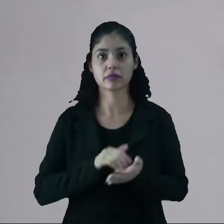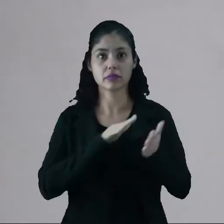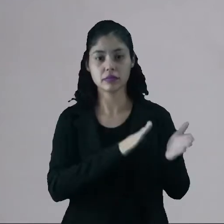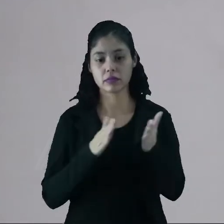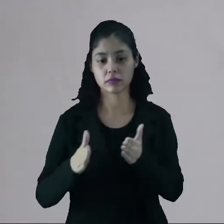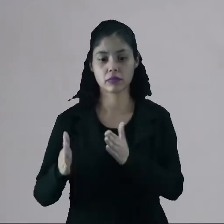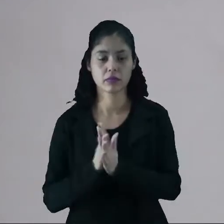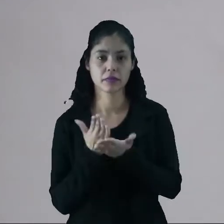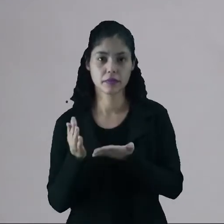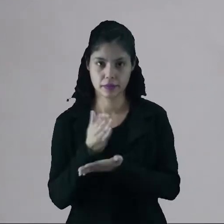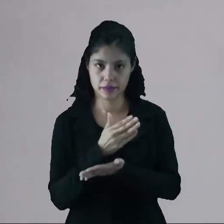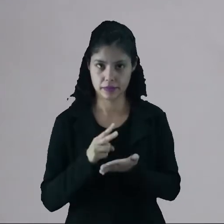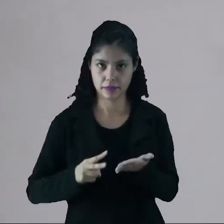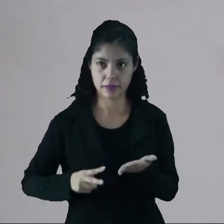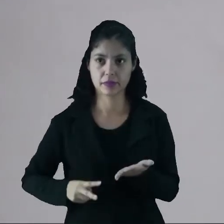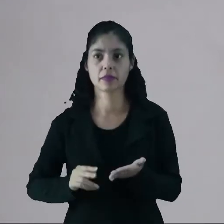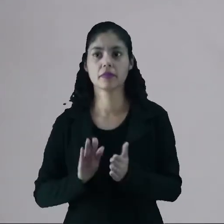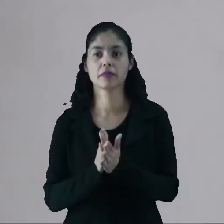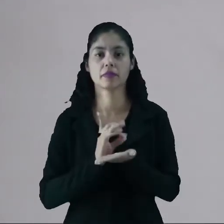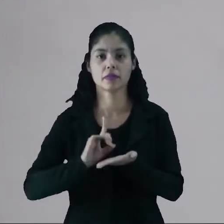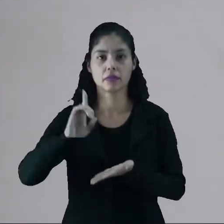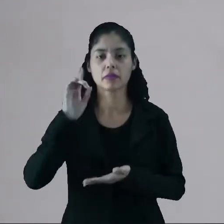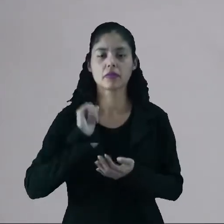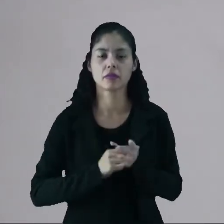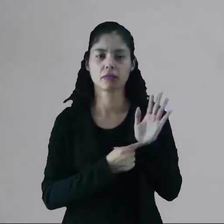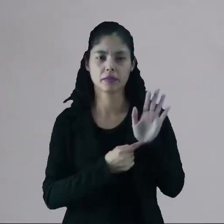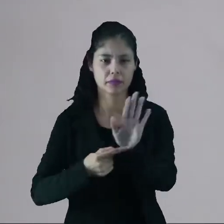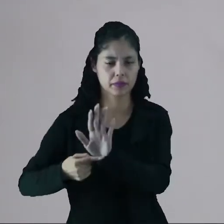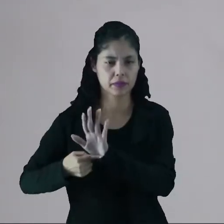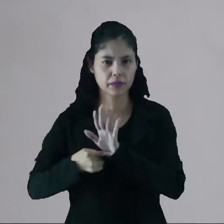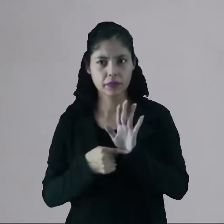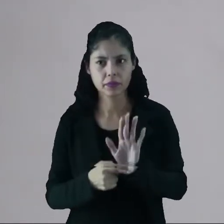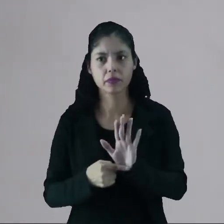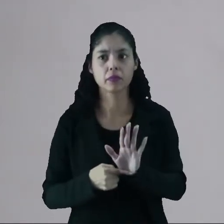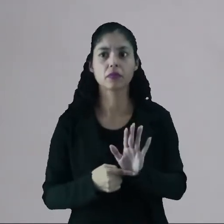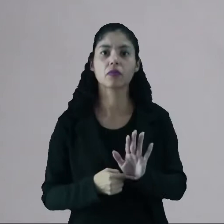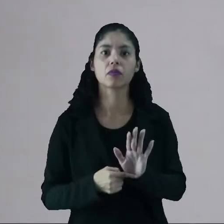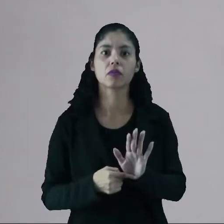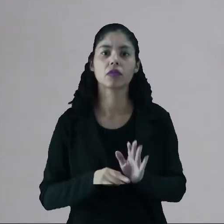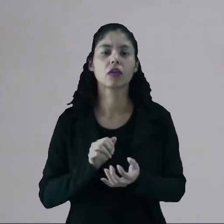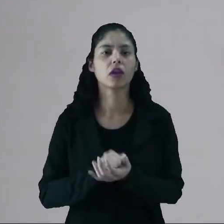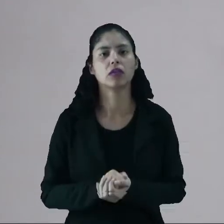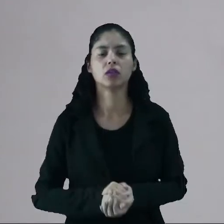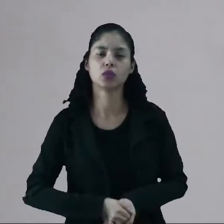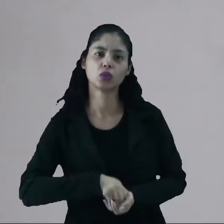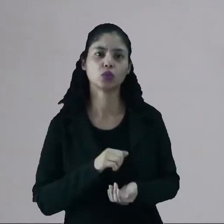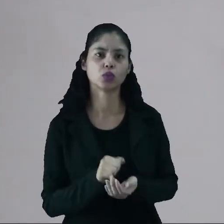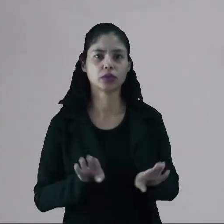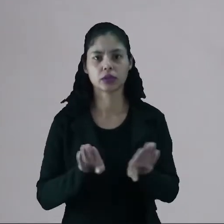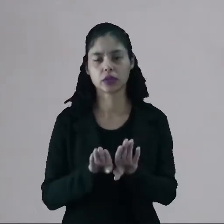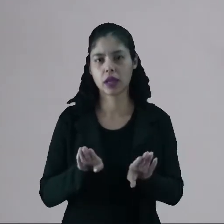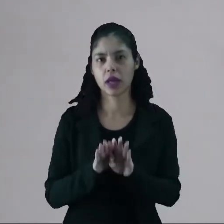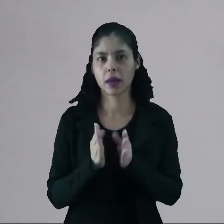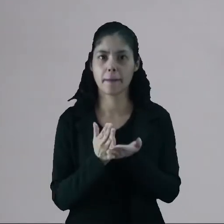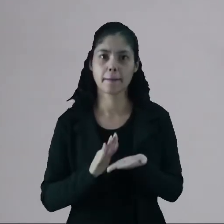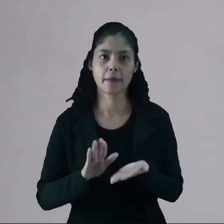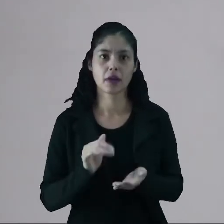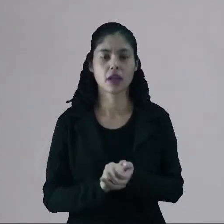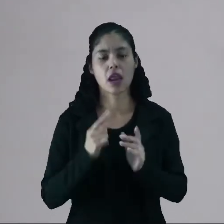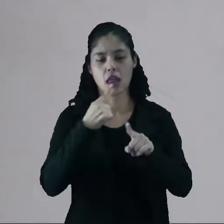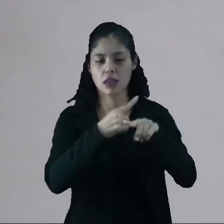passagens bíblicas que sejam mais relevantes, e tanto do Velho Testamento como do Novo Testamento, ele vai falar da